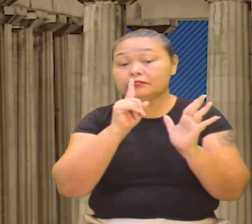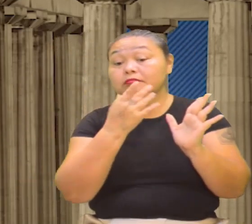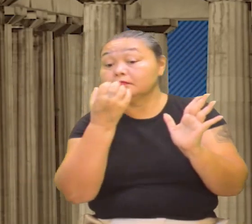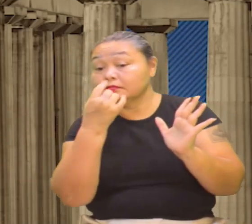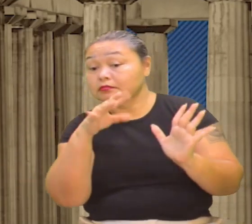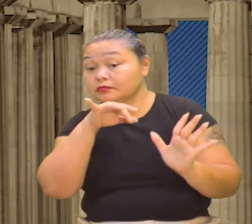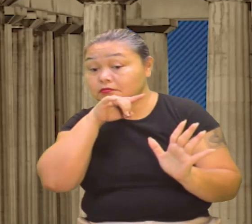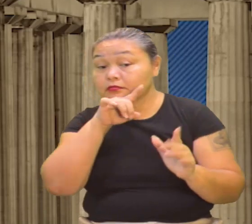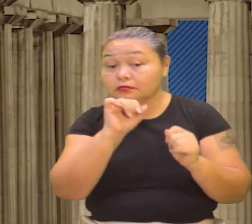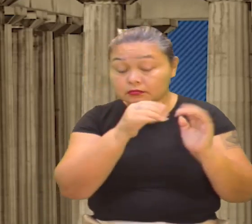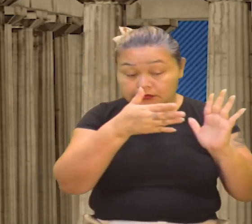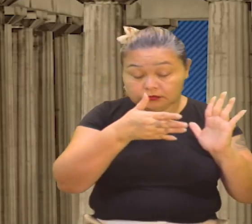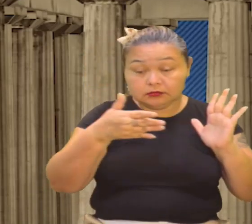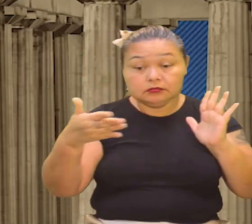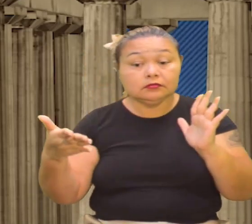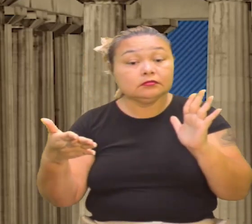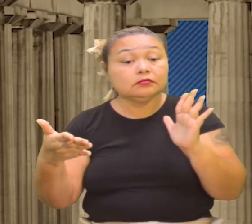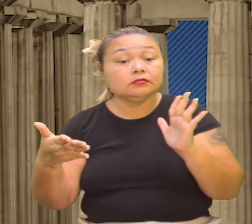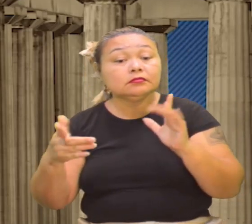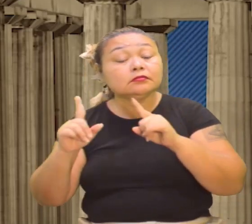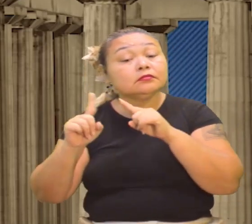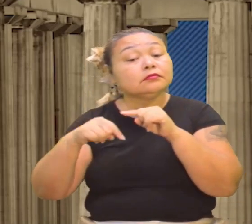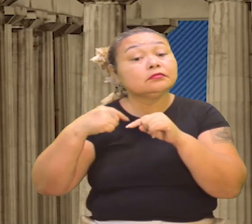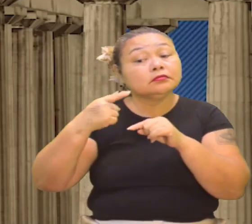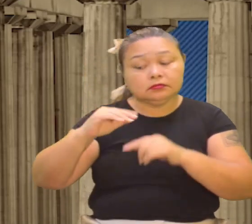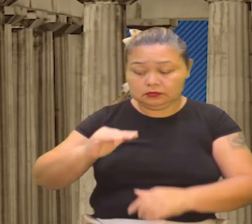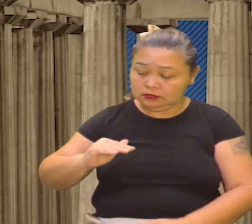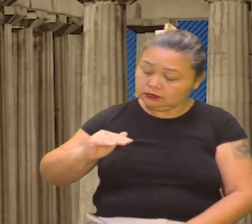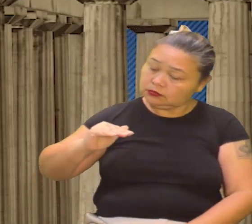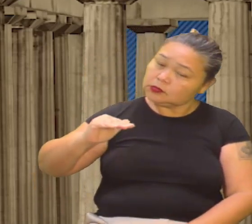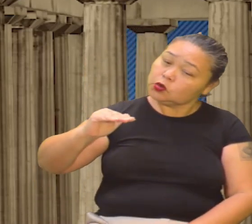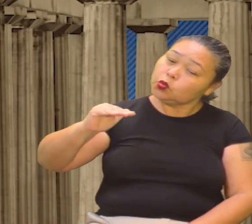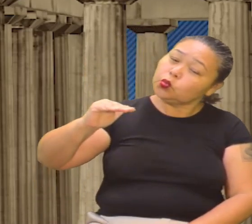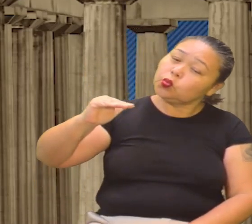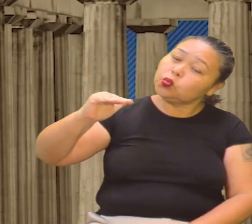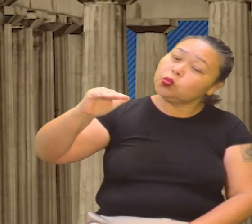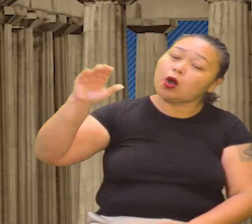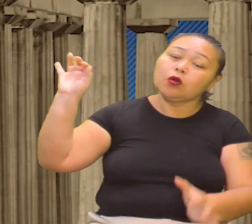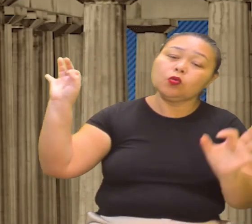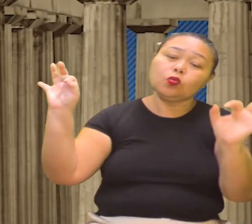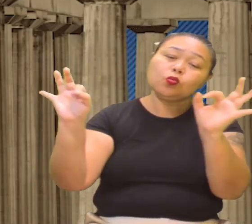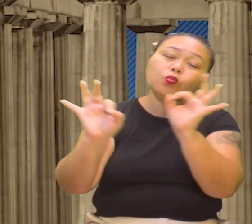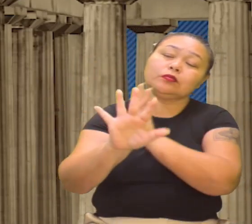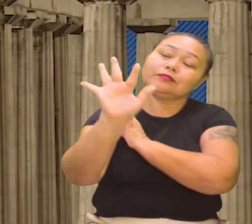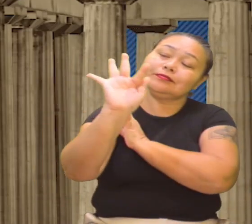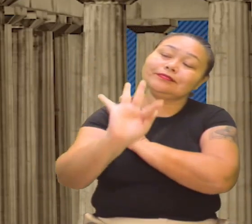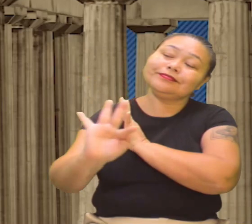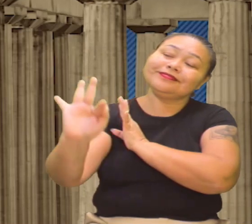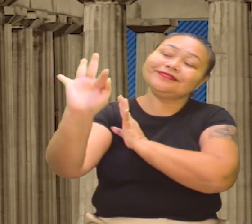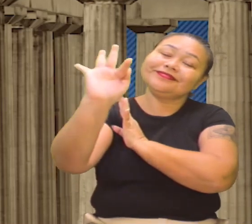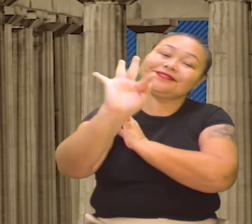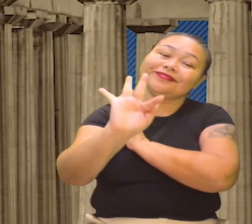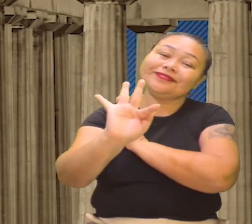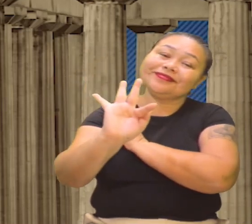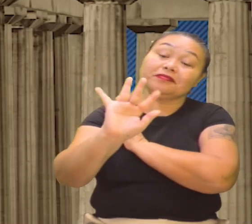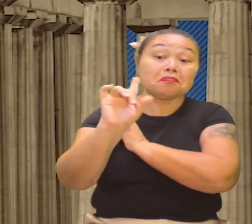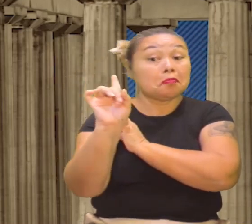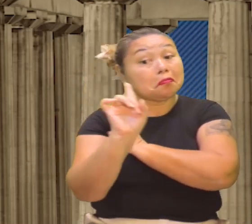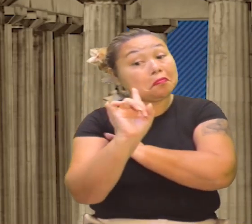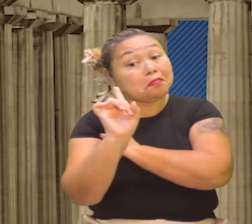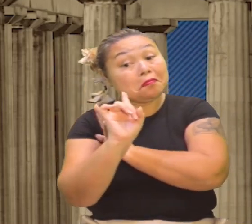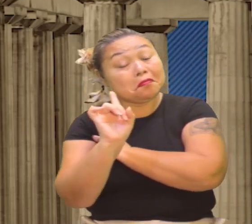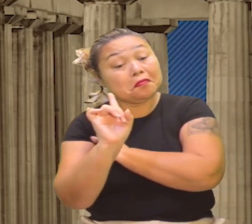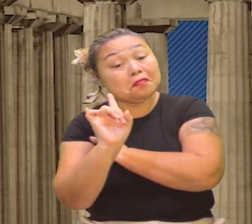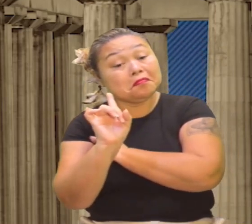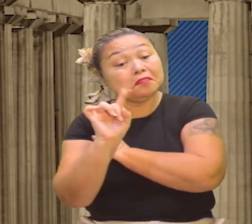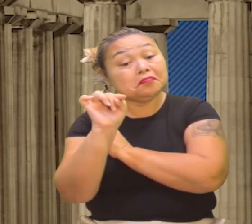e ruim, dizendo que é um período. Quando você cresce, termina a faculdade ou não isso,